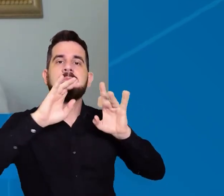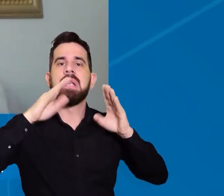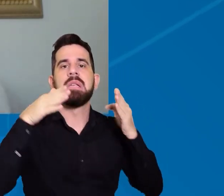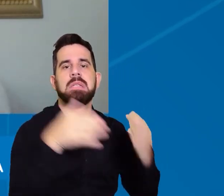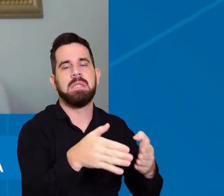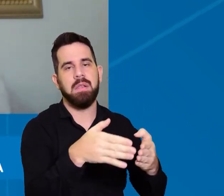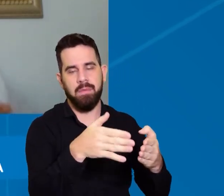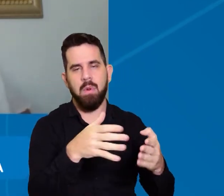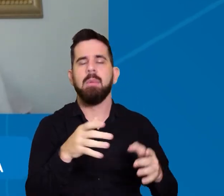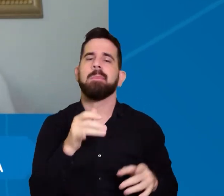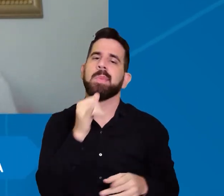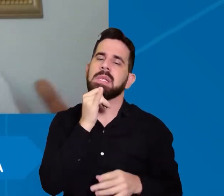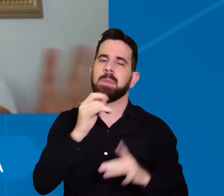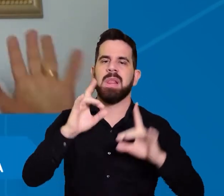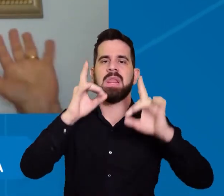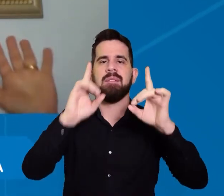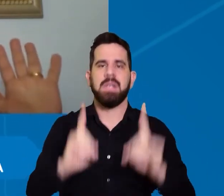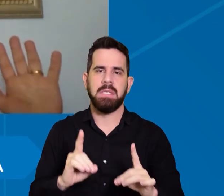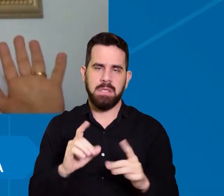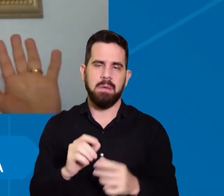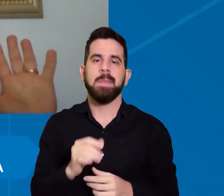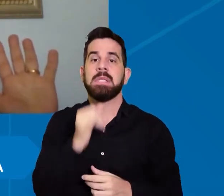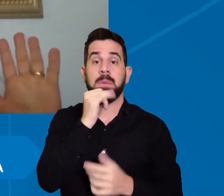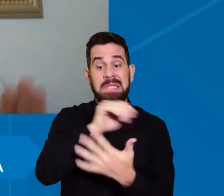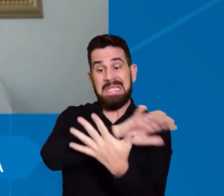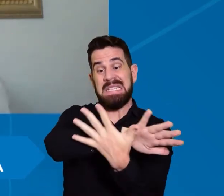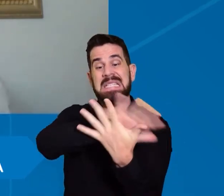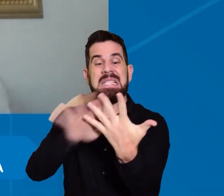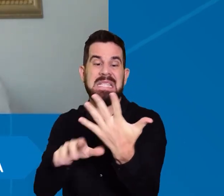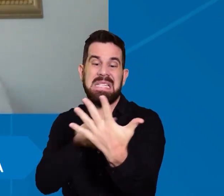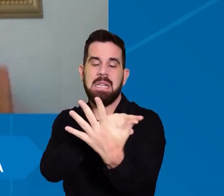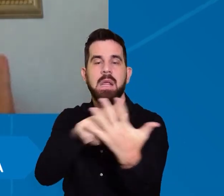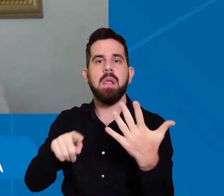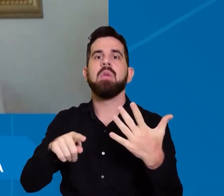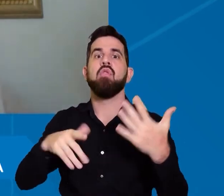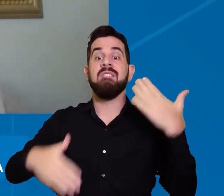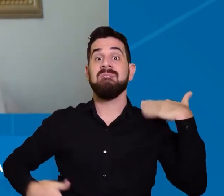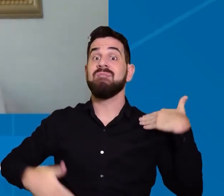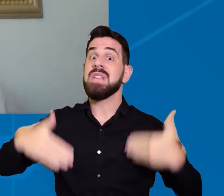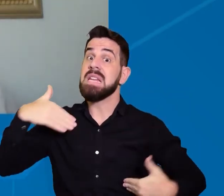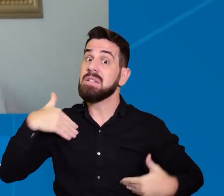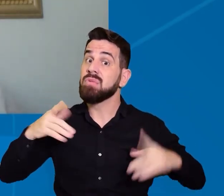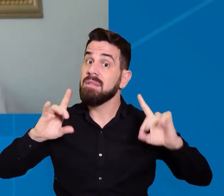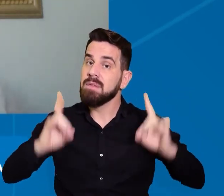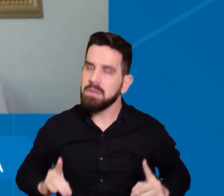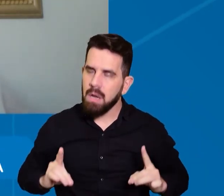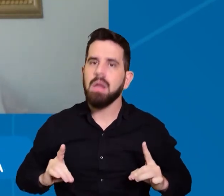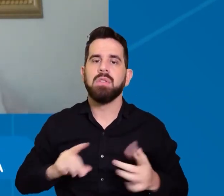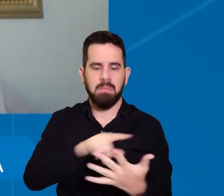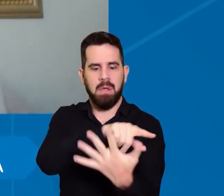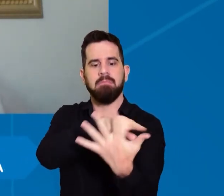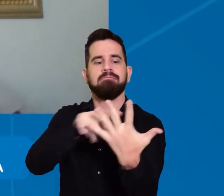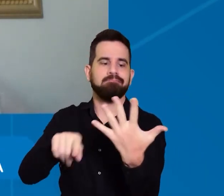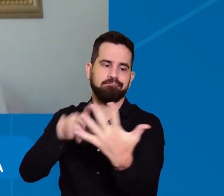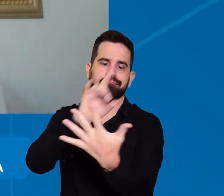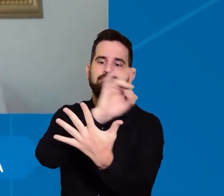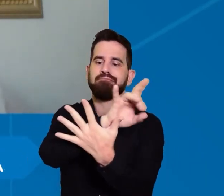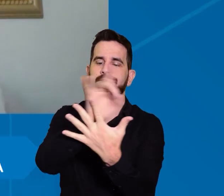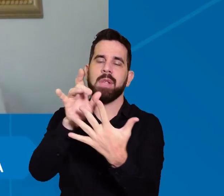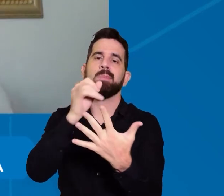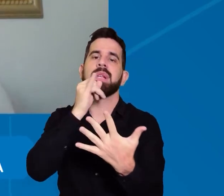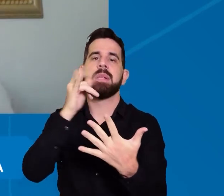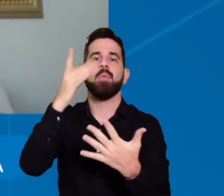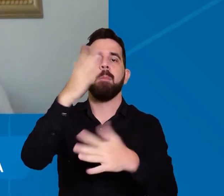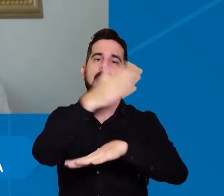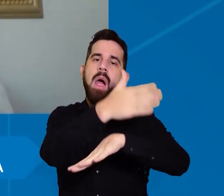coloque, por exemplo, cinco deficientes físicos, vamos colocar, são todos deficientes físicos. Mais um foi amputado de